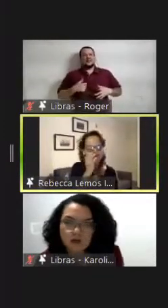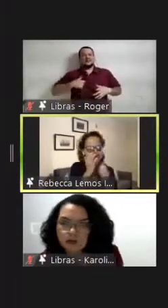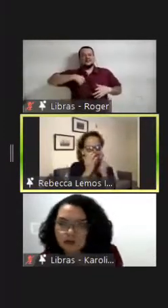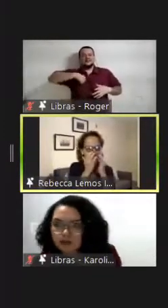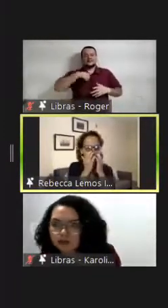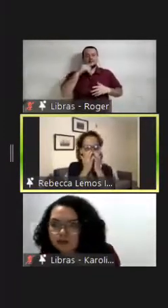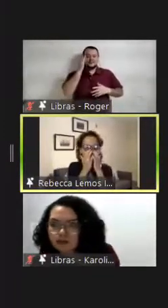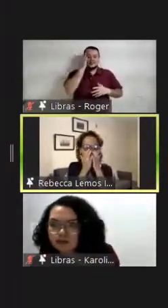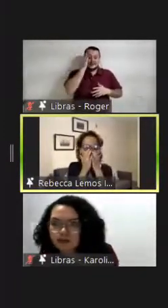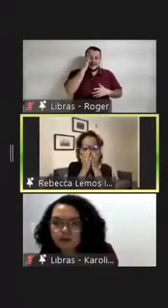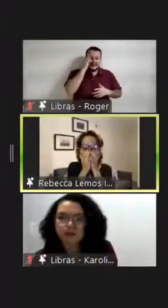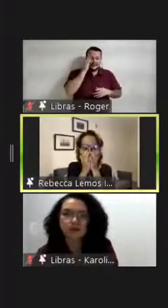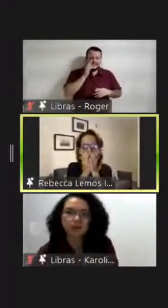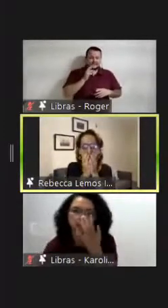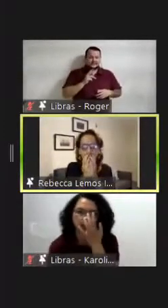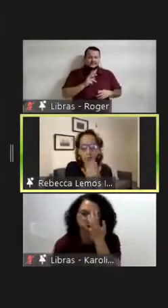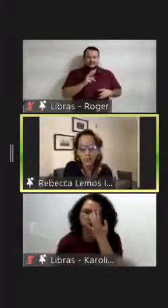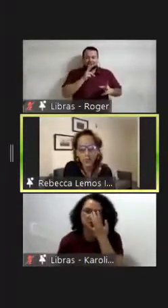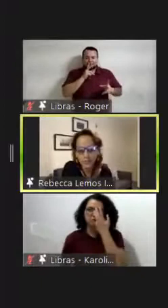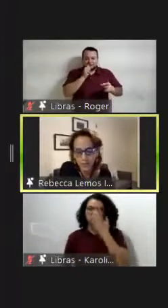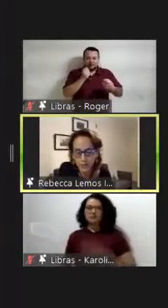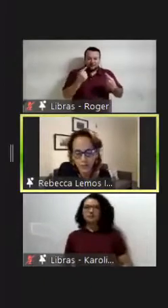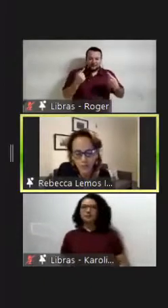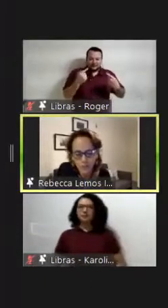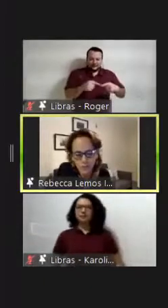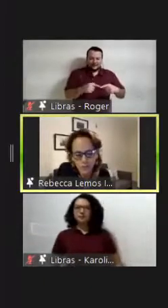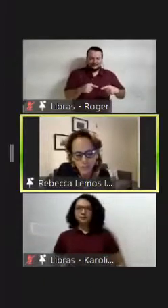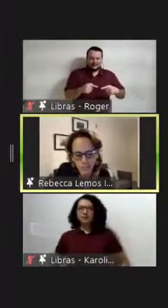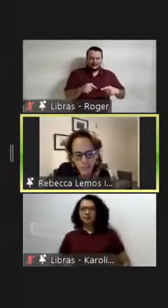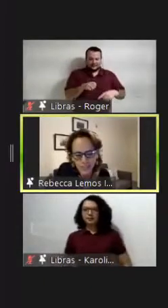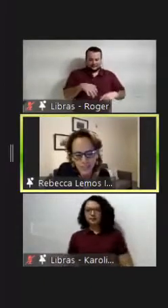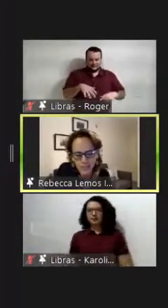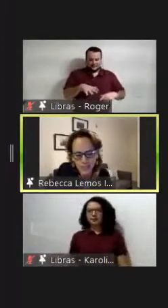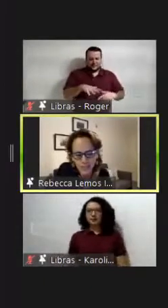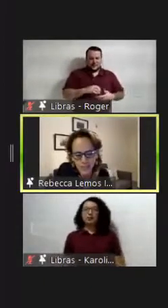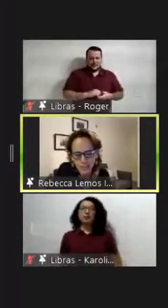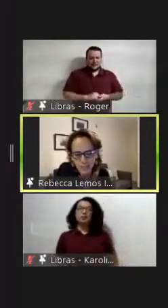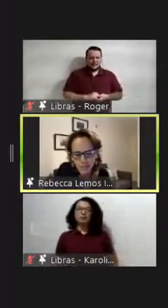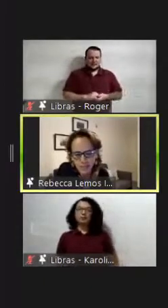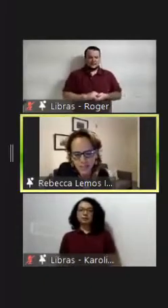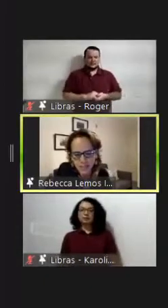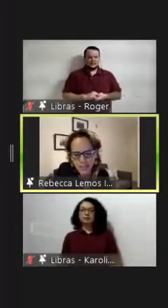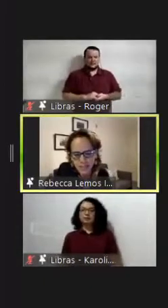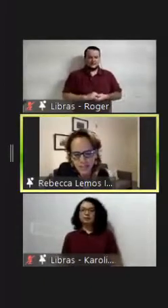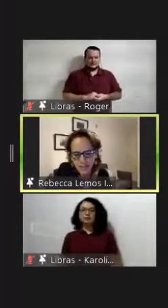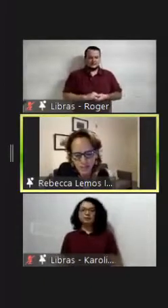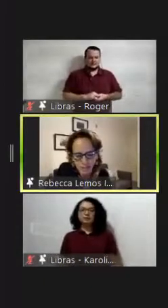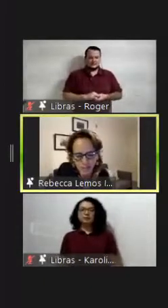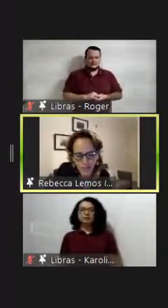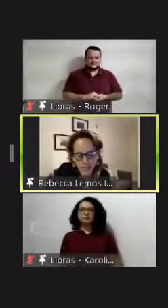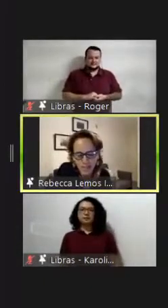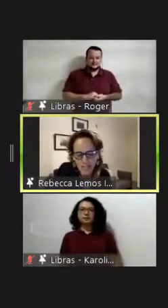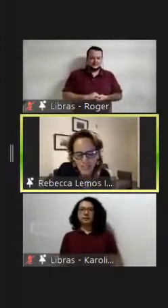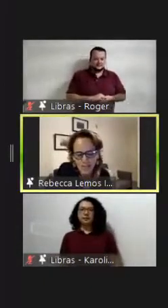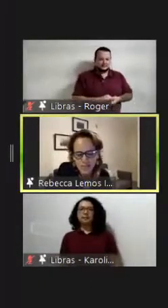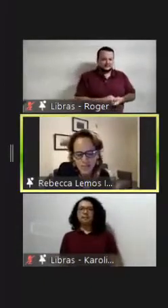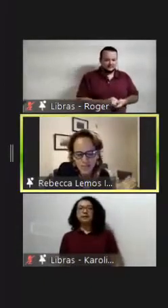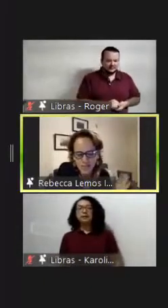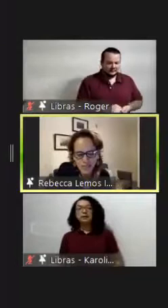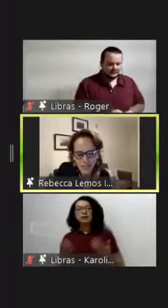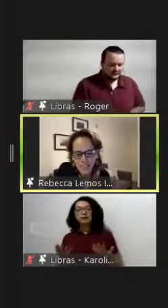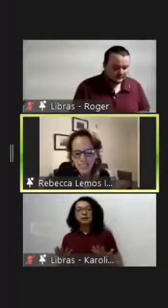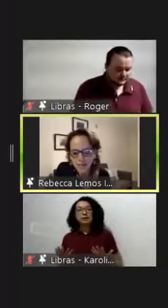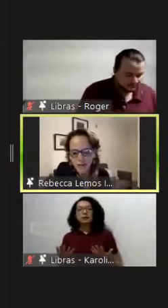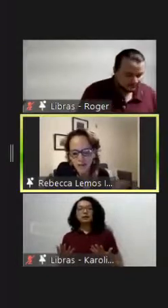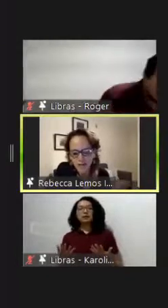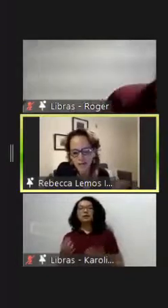mim conversar num evento que reúne sobretudo arquitetos né a parte da arquitetura queria inclusive